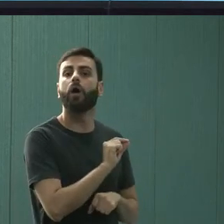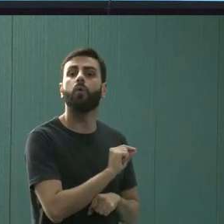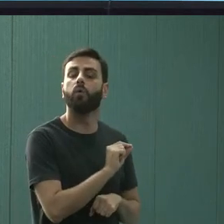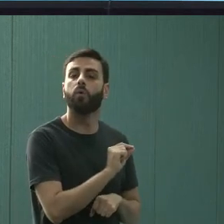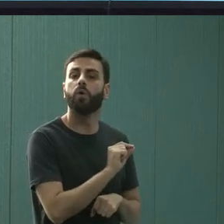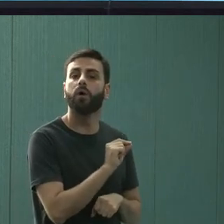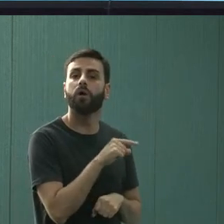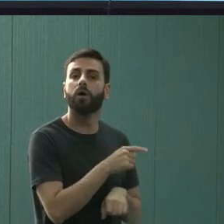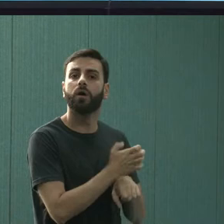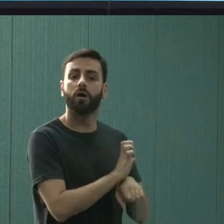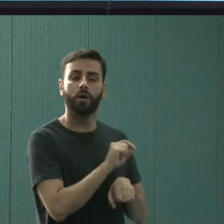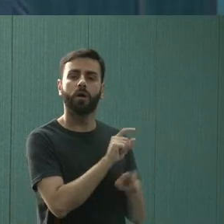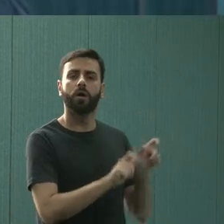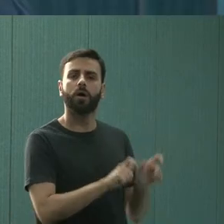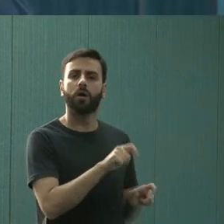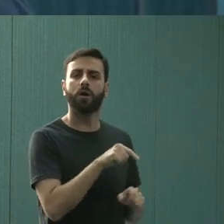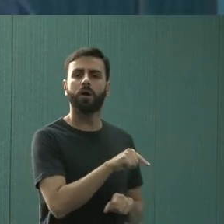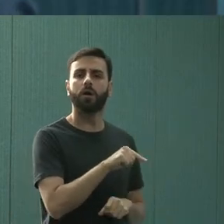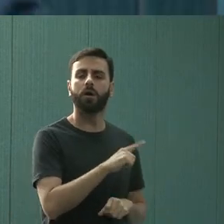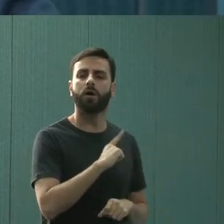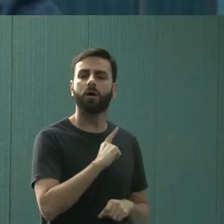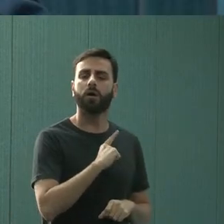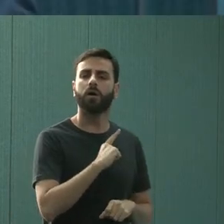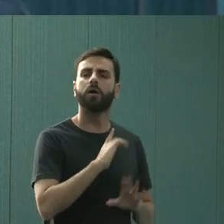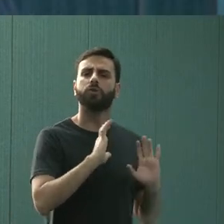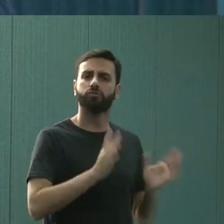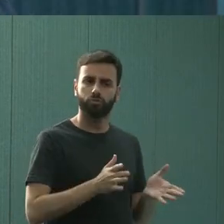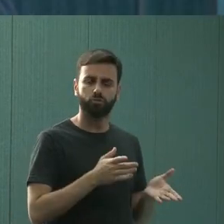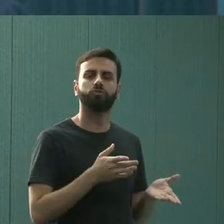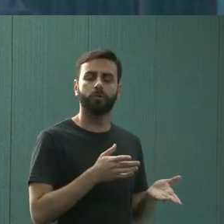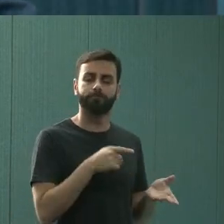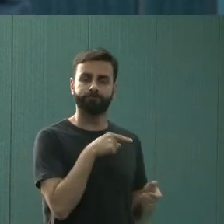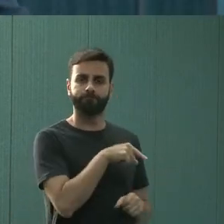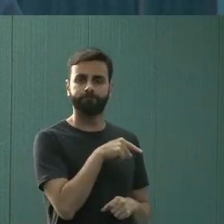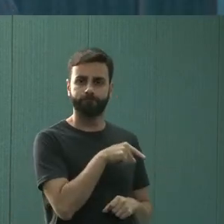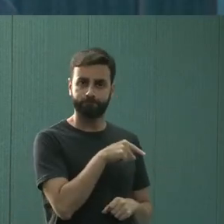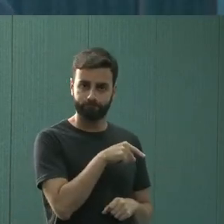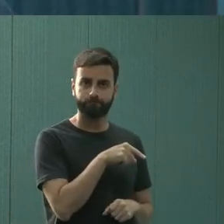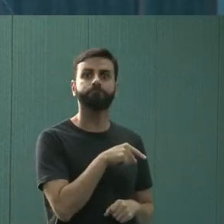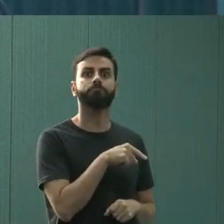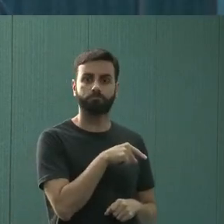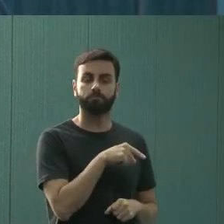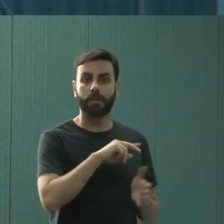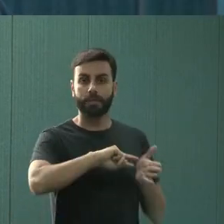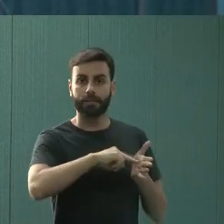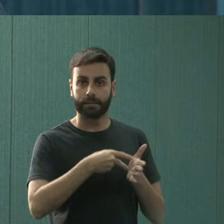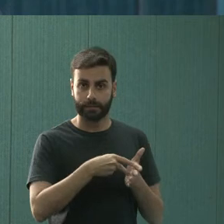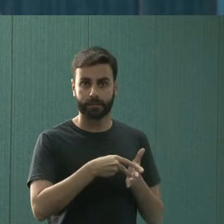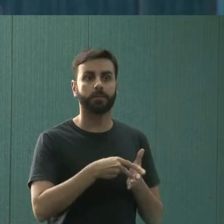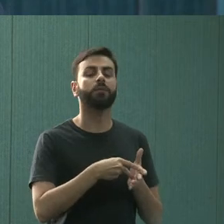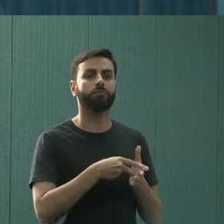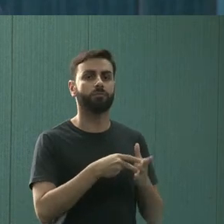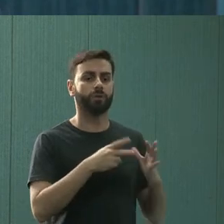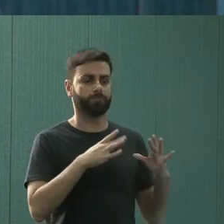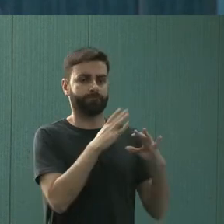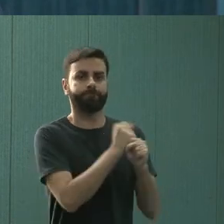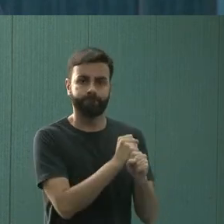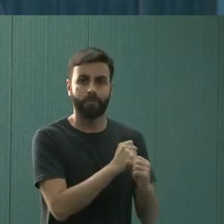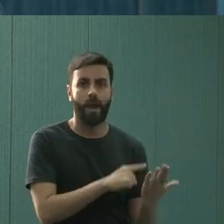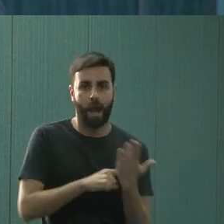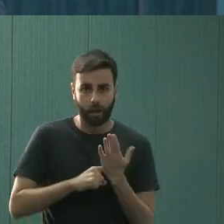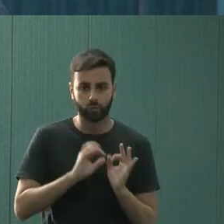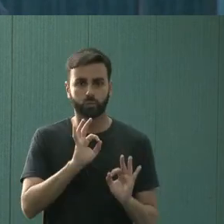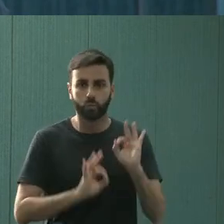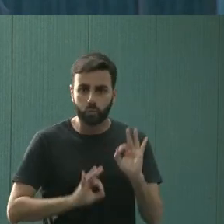é uma equipe que a gente consegue, junto com os estagiários, aumentar bastante o volume de atendimento